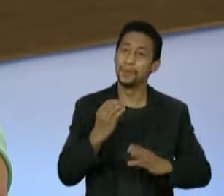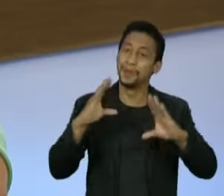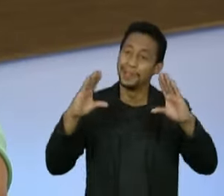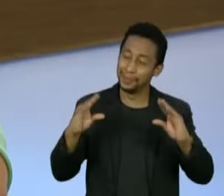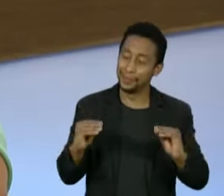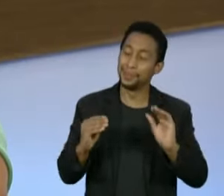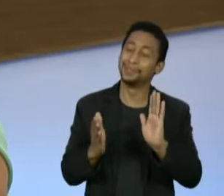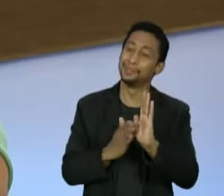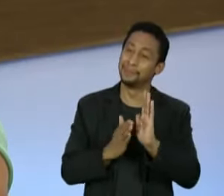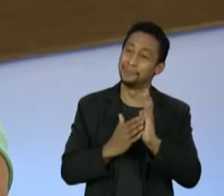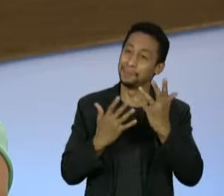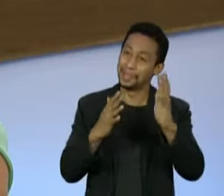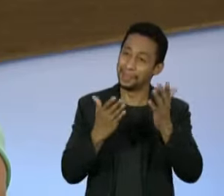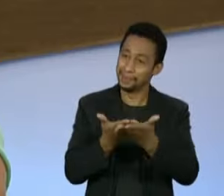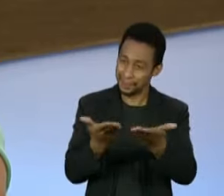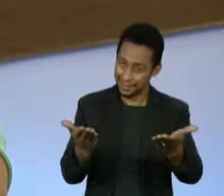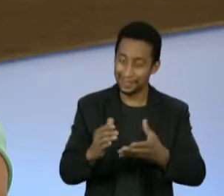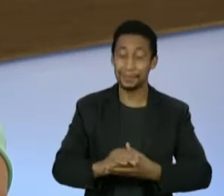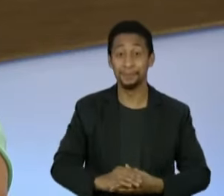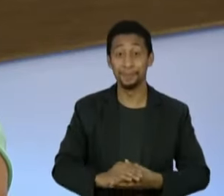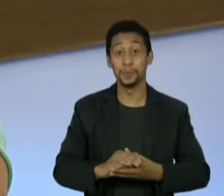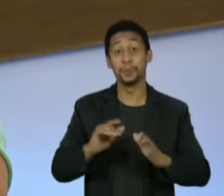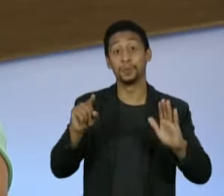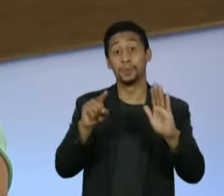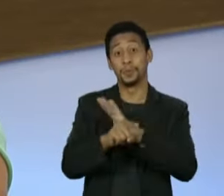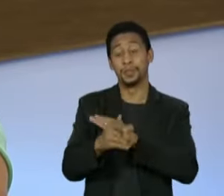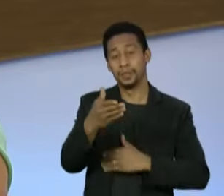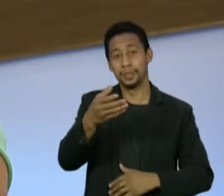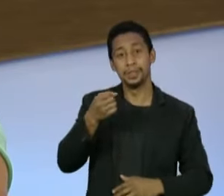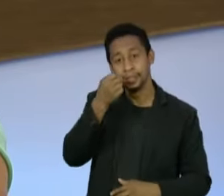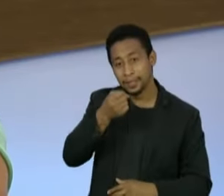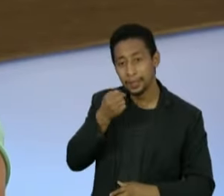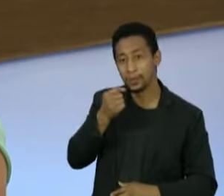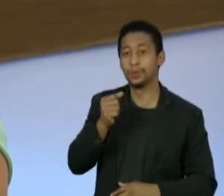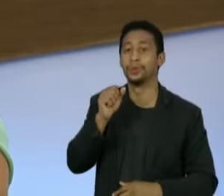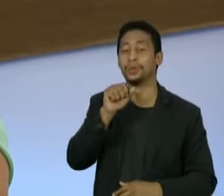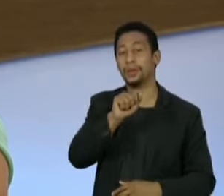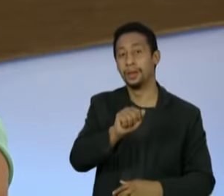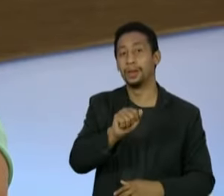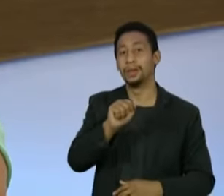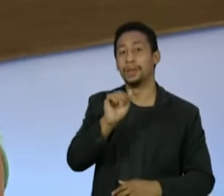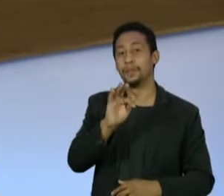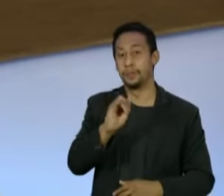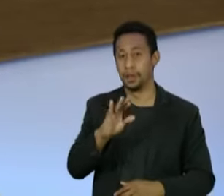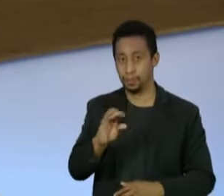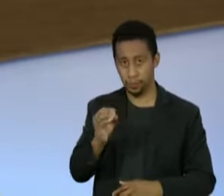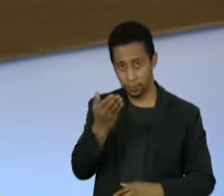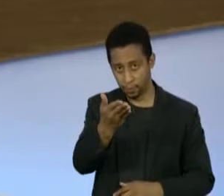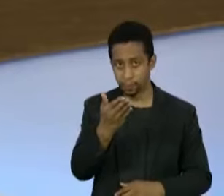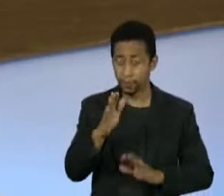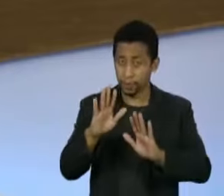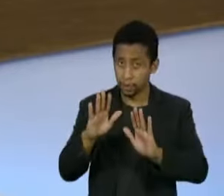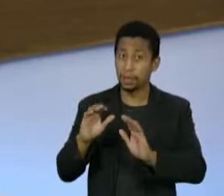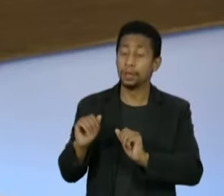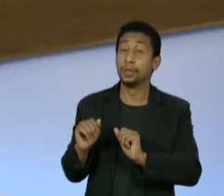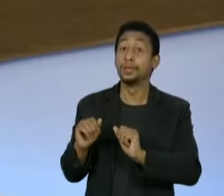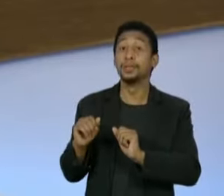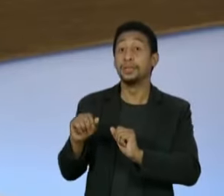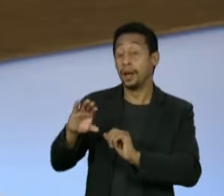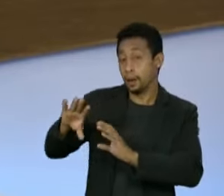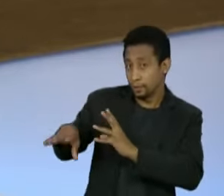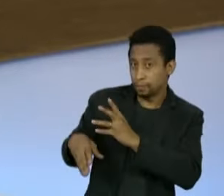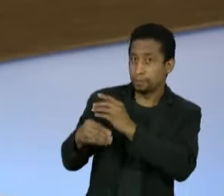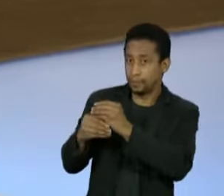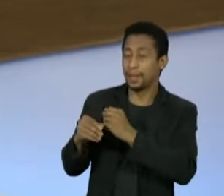Parabéns, boa noite, Vera. Boa noite. Eu vou fazer a pergunta para o senador Contarato. A gente teve uma CPI, e aí eu vou resgatar um pouquinho até a fala do senador